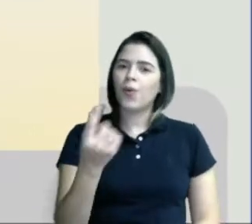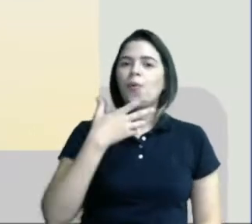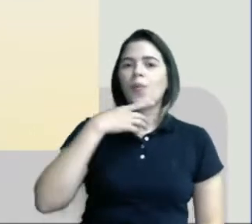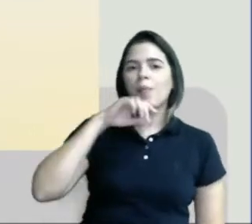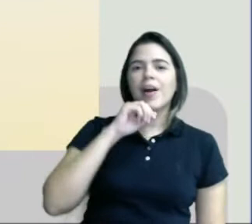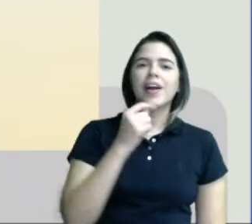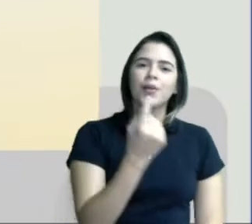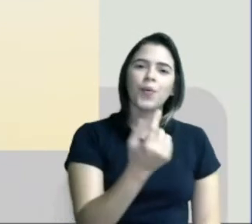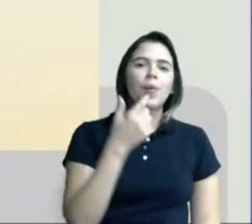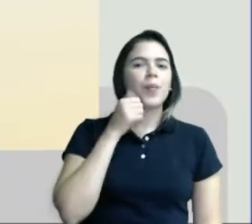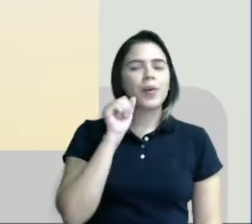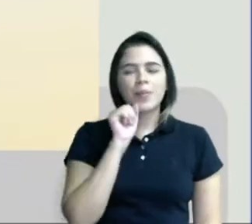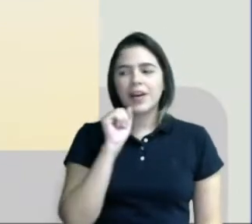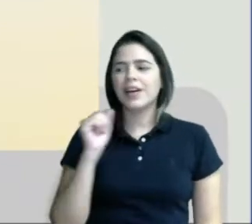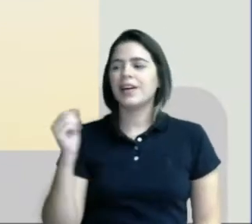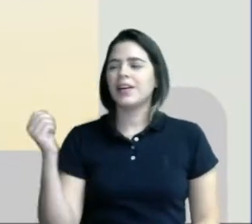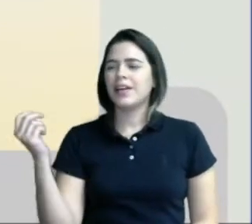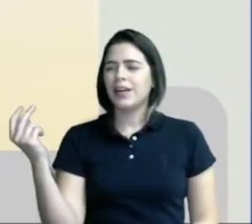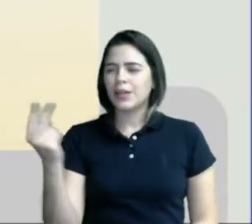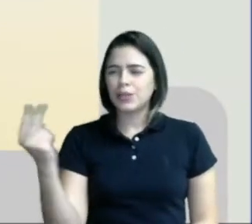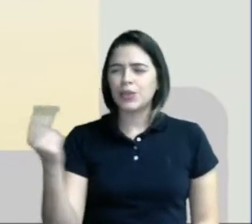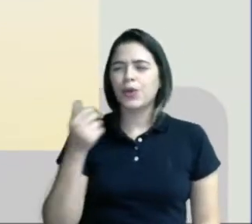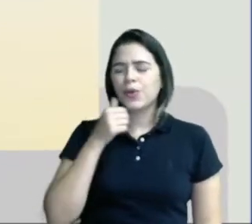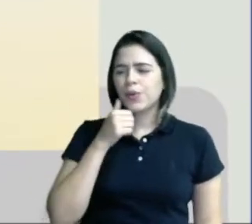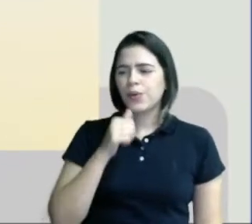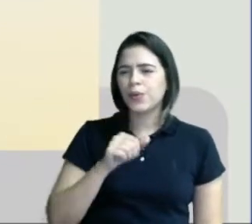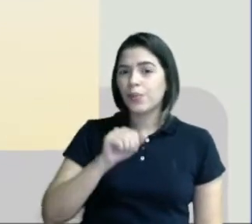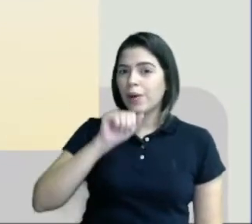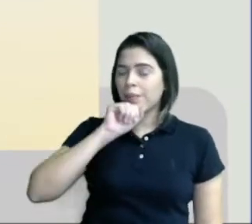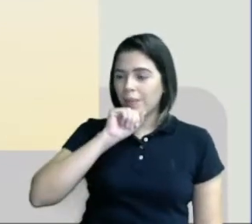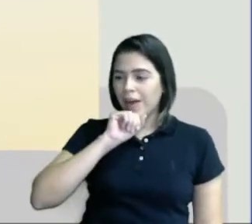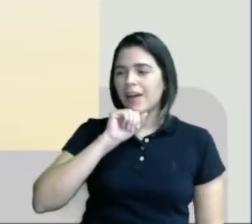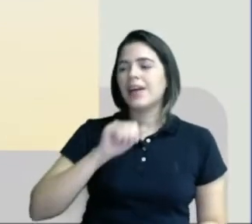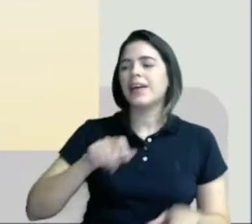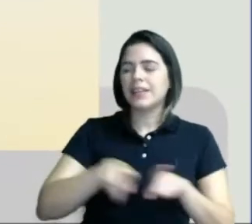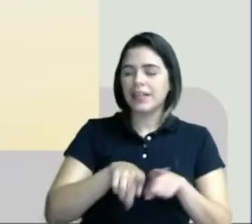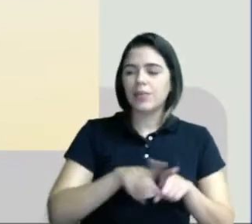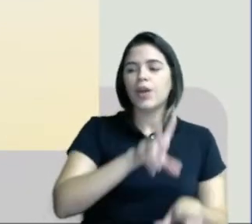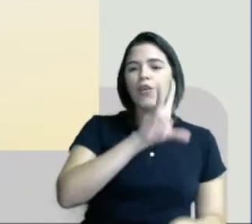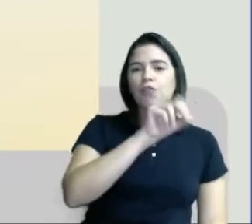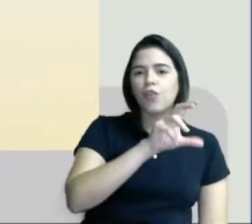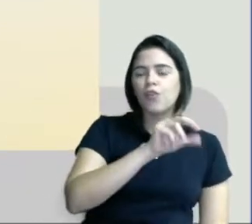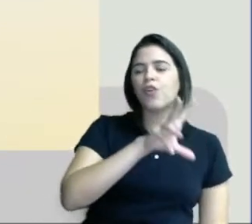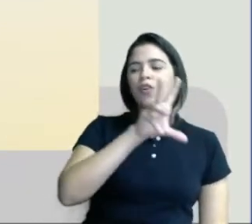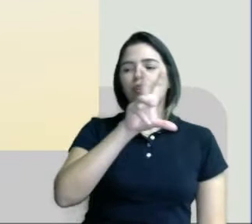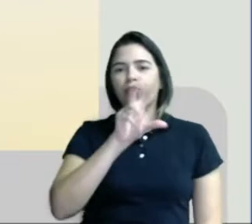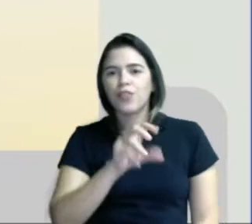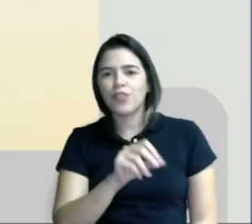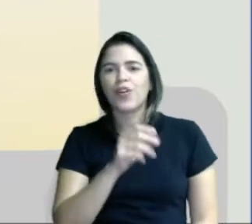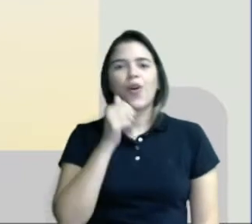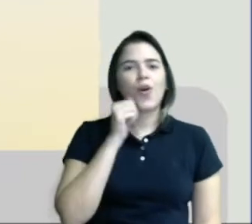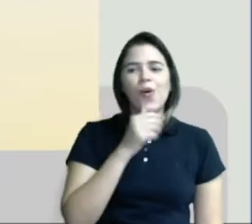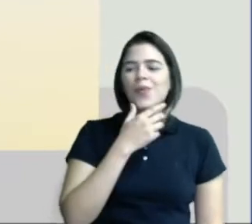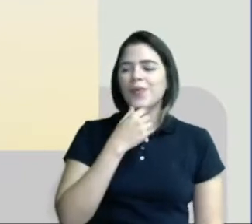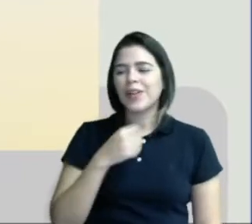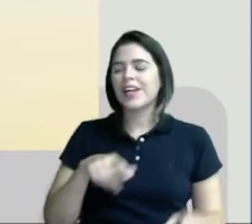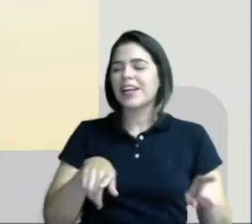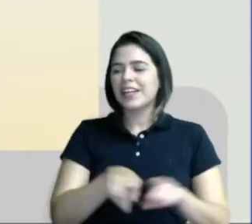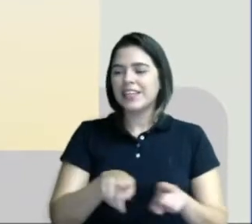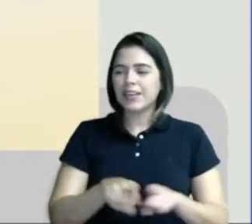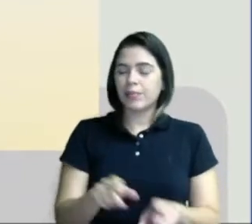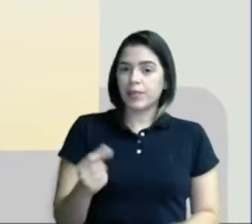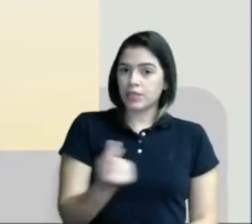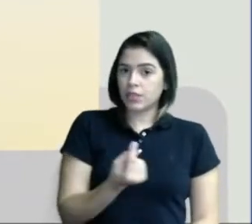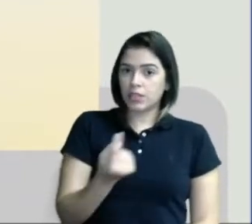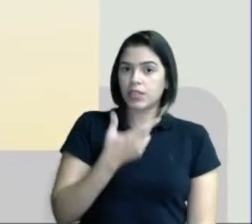papais. Os dois garotinhos com o vovô e com a vovó. A mãe que cria os dois filhos sozinha. E o